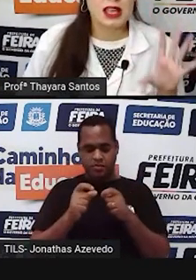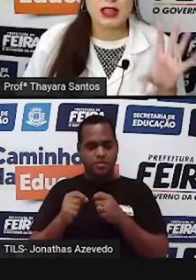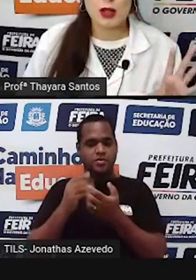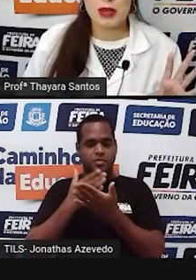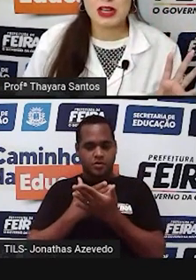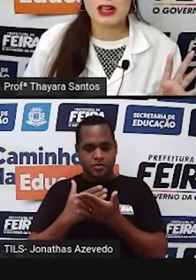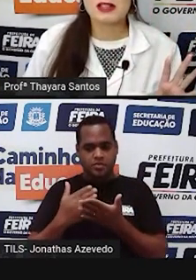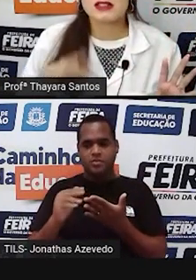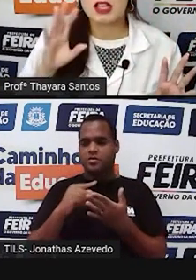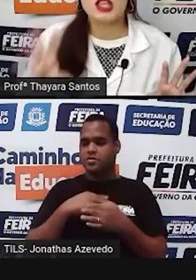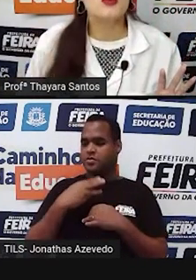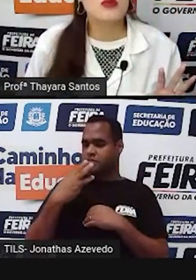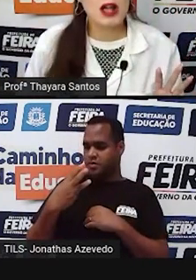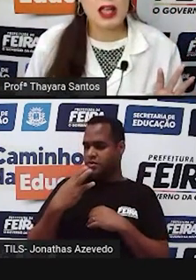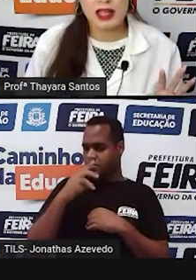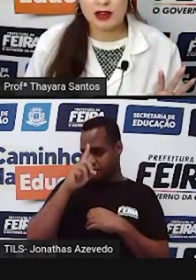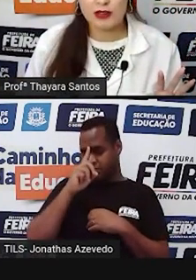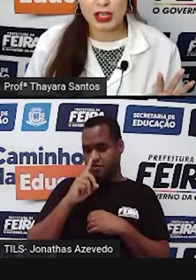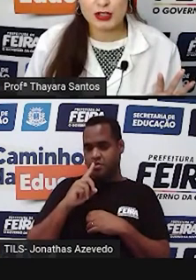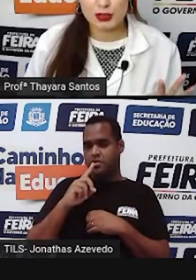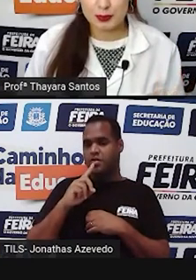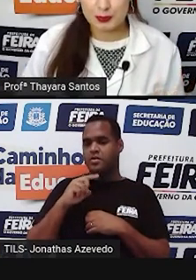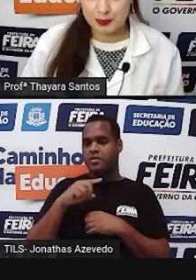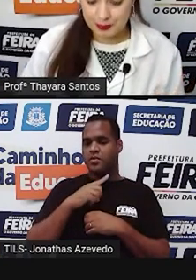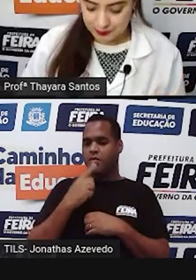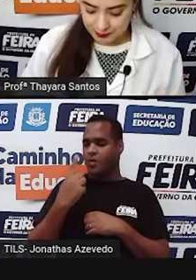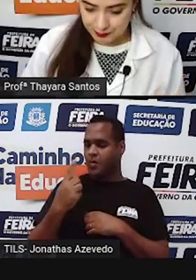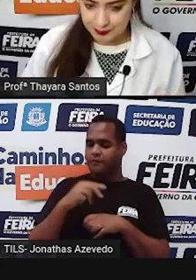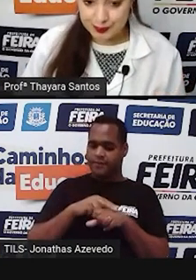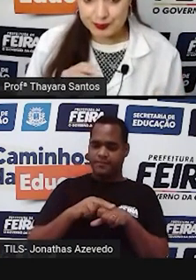três eram amarelas e uma era verde.